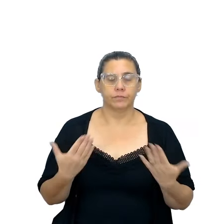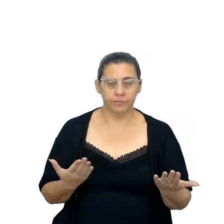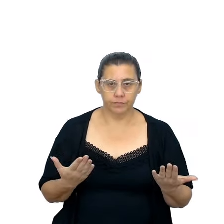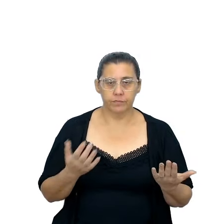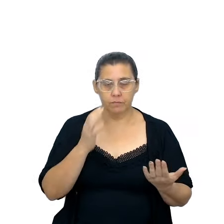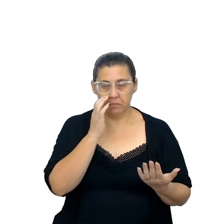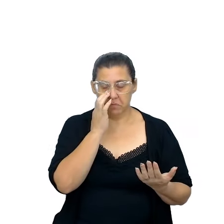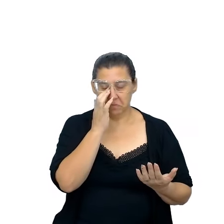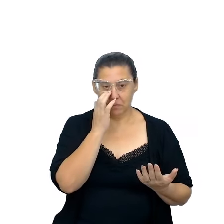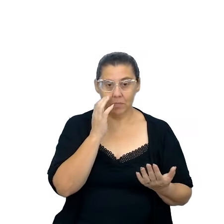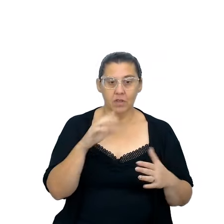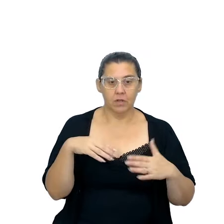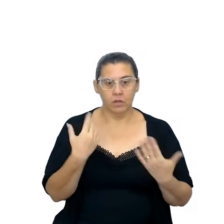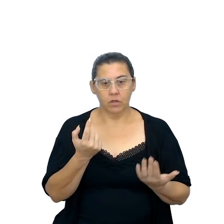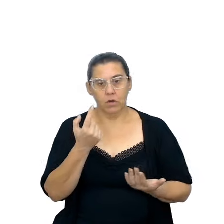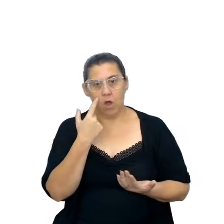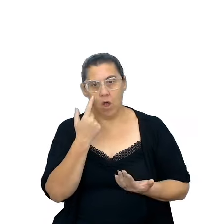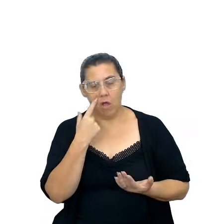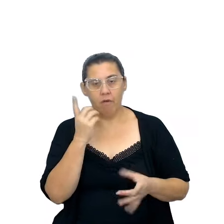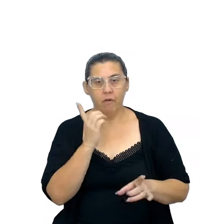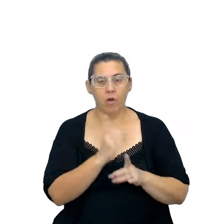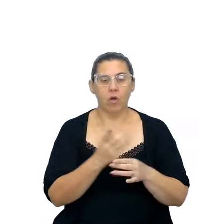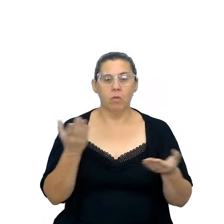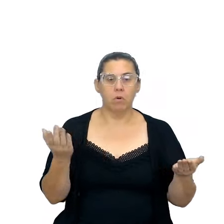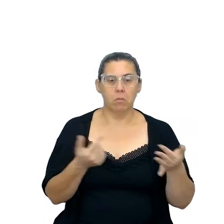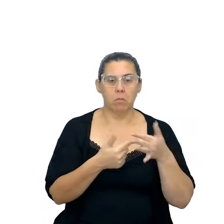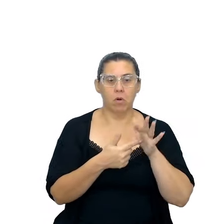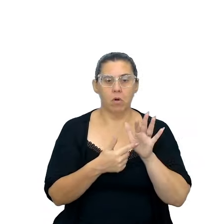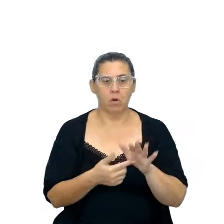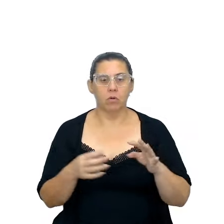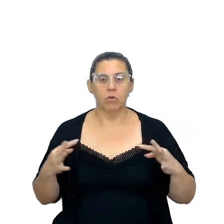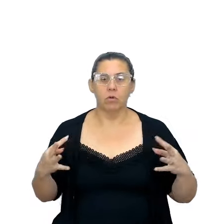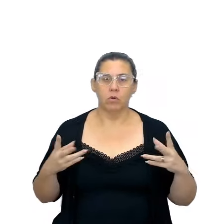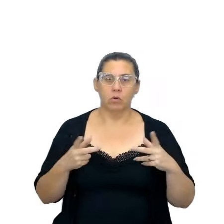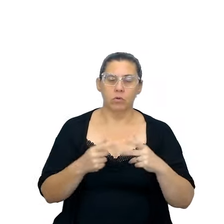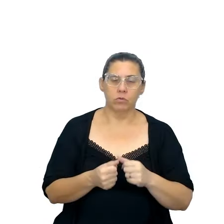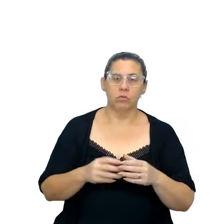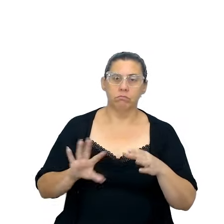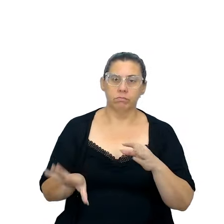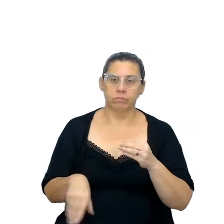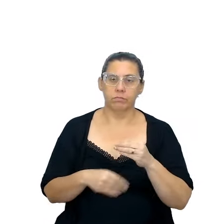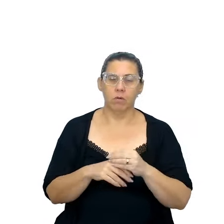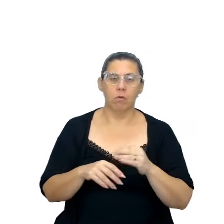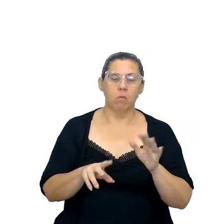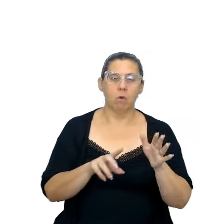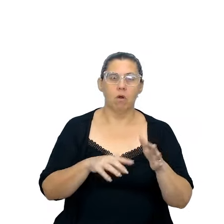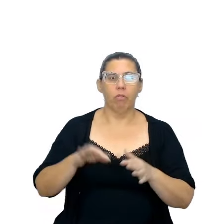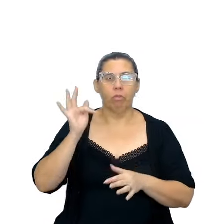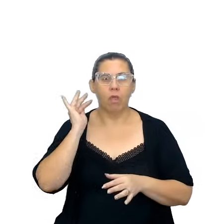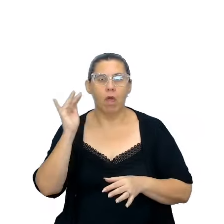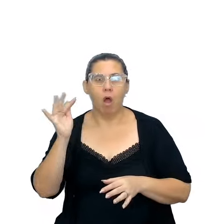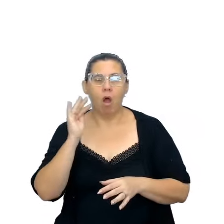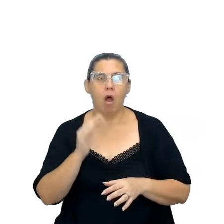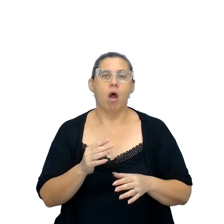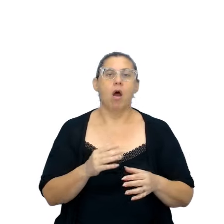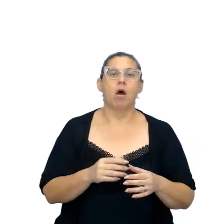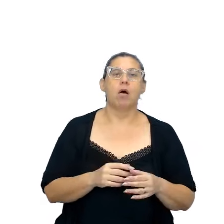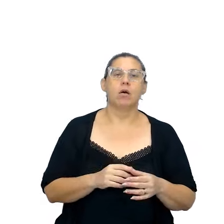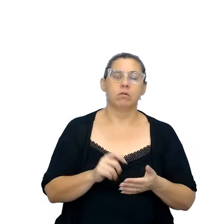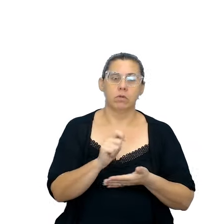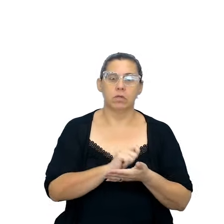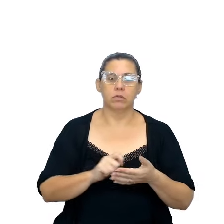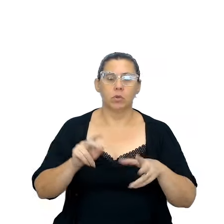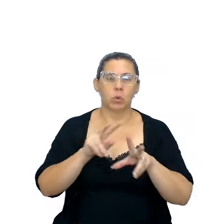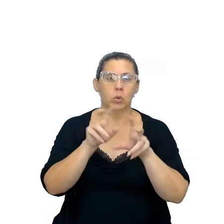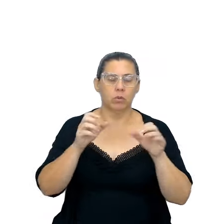aqui, o que nós vimos nesse encontro, nós apresentamos as concepções teóricas relativas à escrita, discutimos o